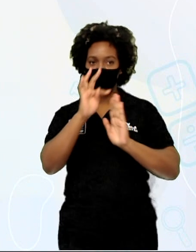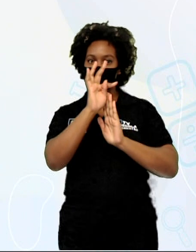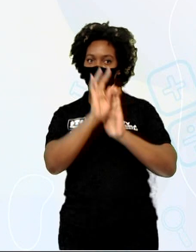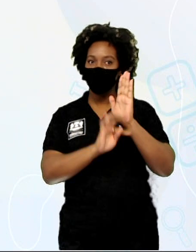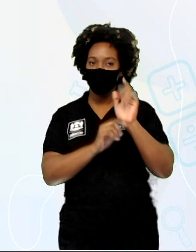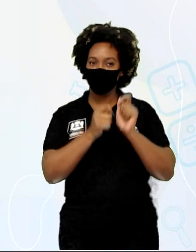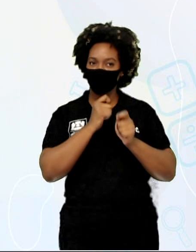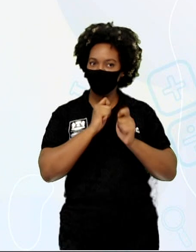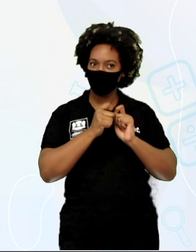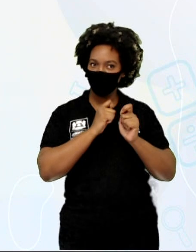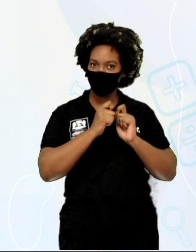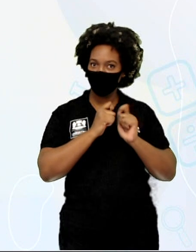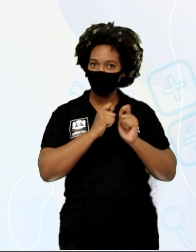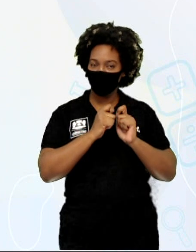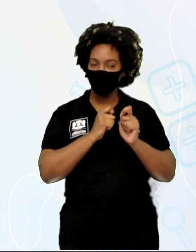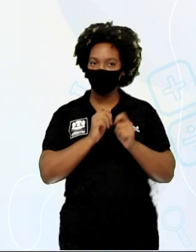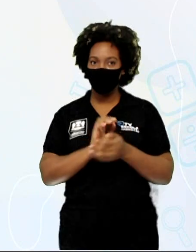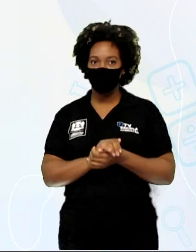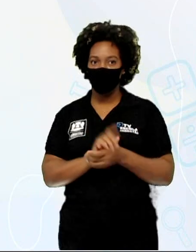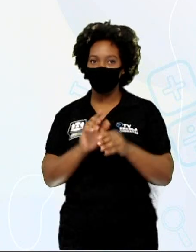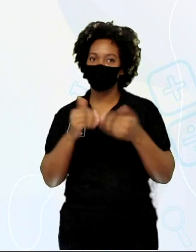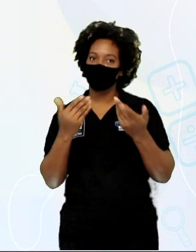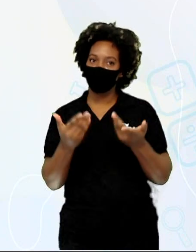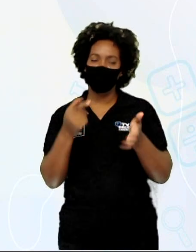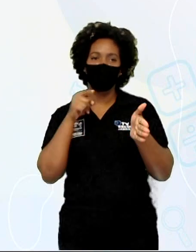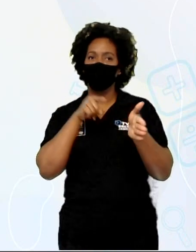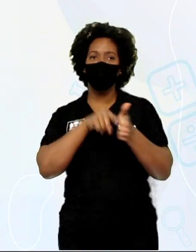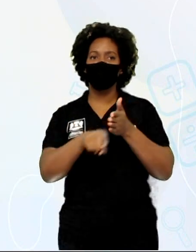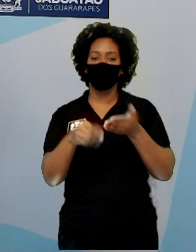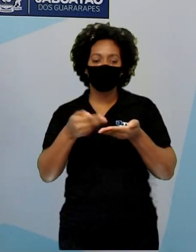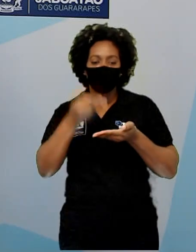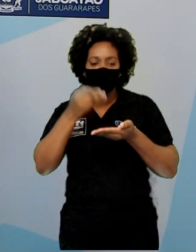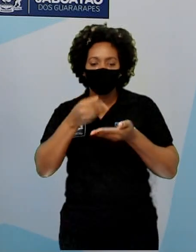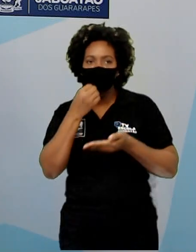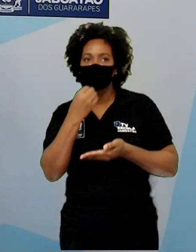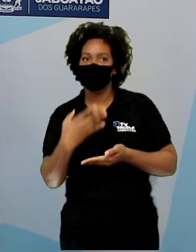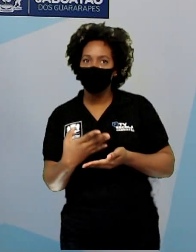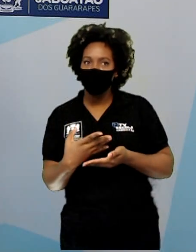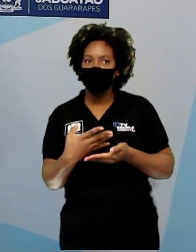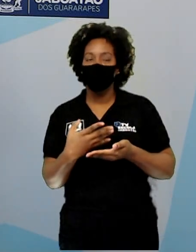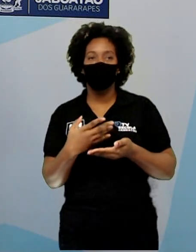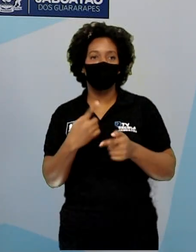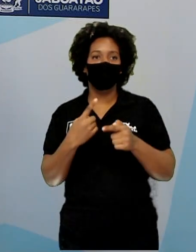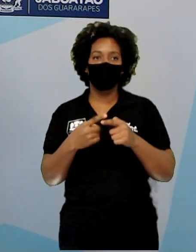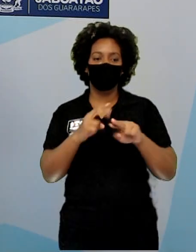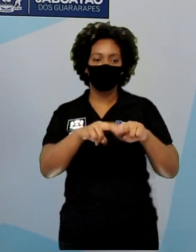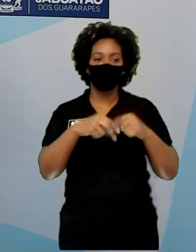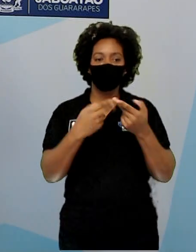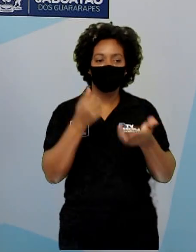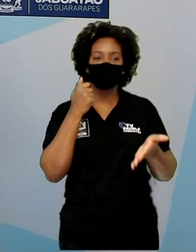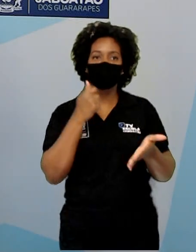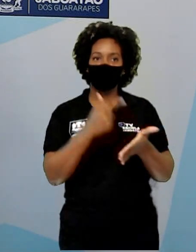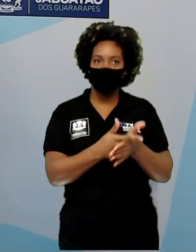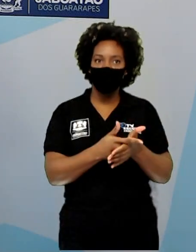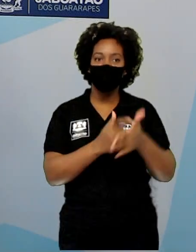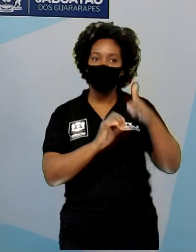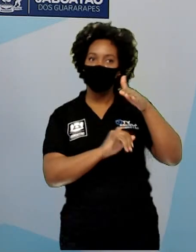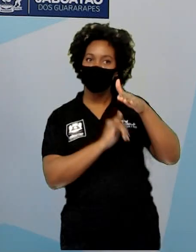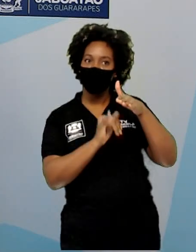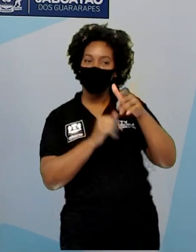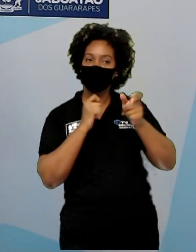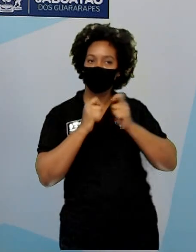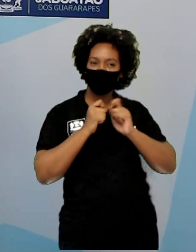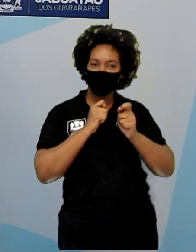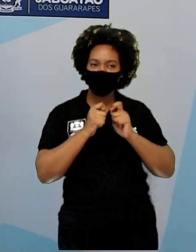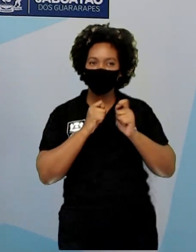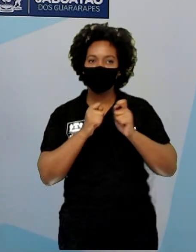argumentação, ou seja, por que aquela sopa é boa, por que você deve comprar. A empresa vai argumentar, dar